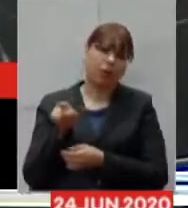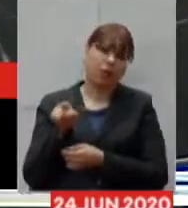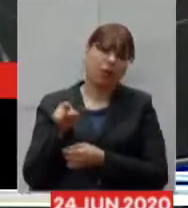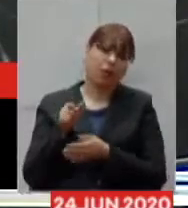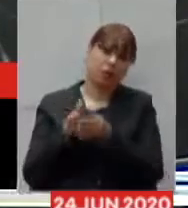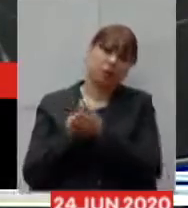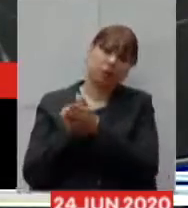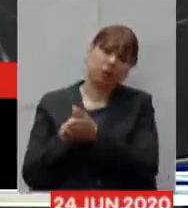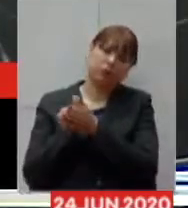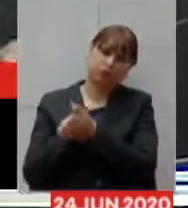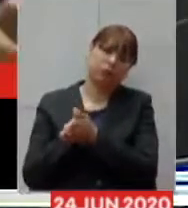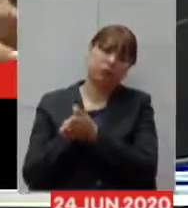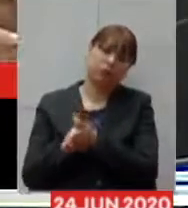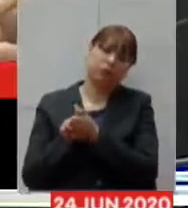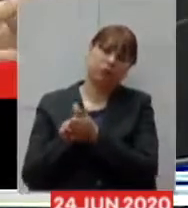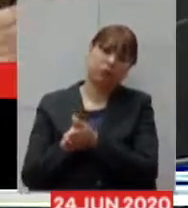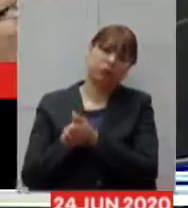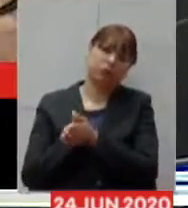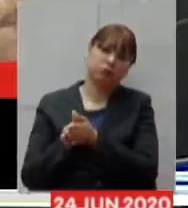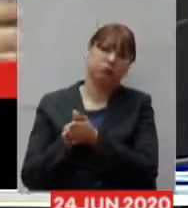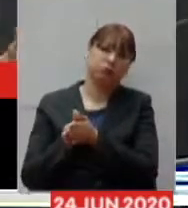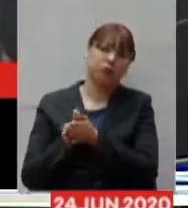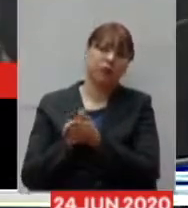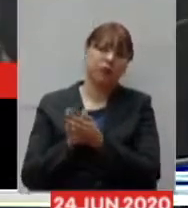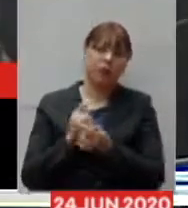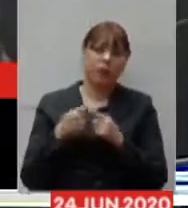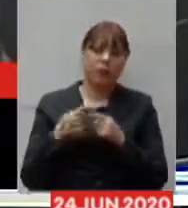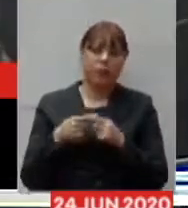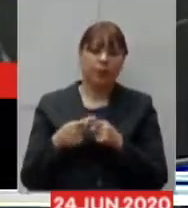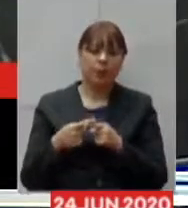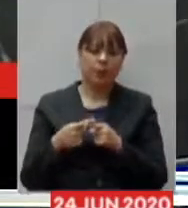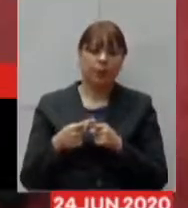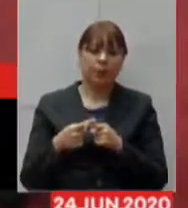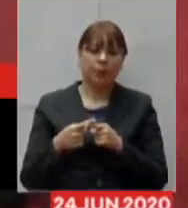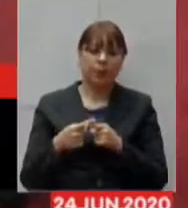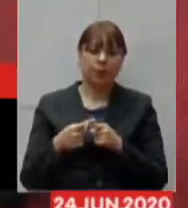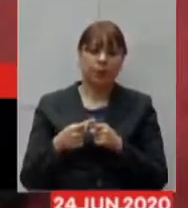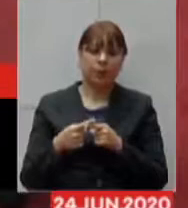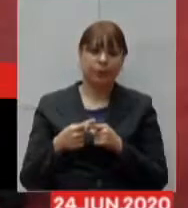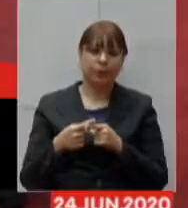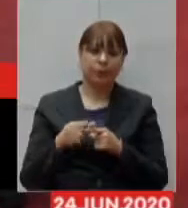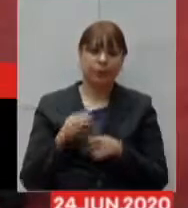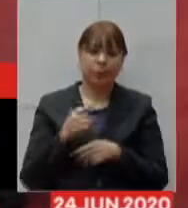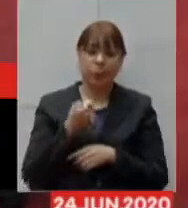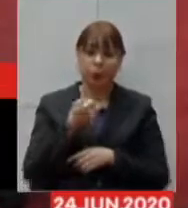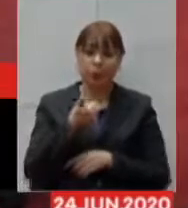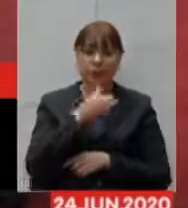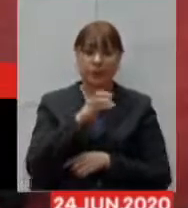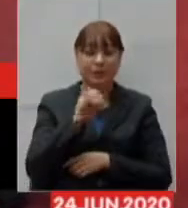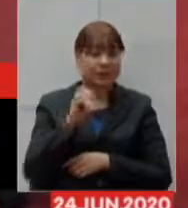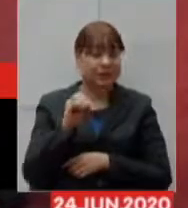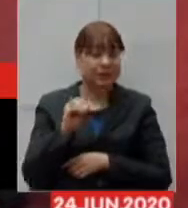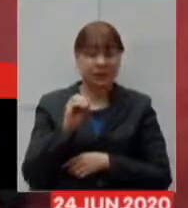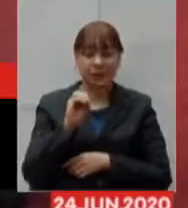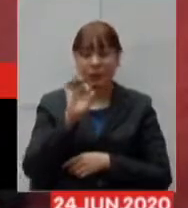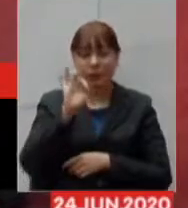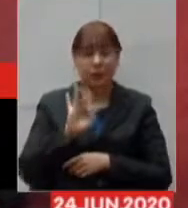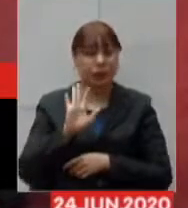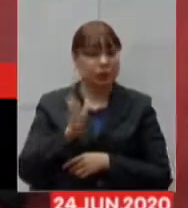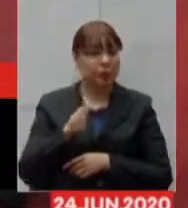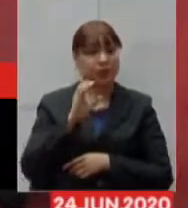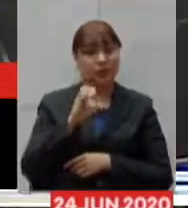Jequitinhonha. Ali já houve uma ocupação quase que 100% dos leitos de CTI